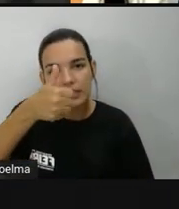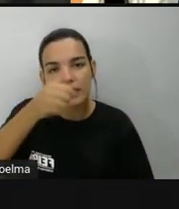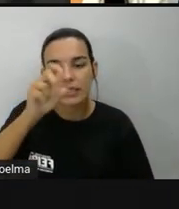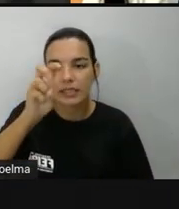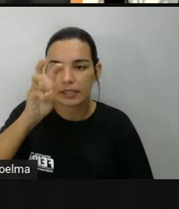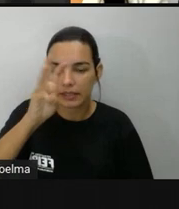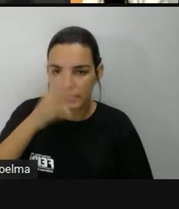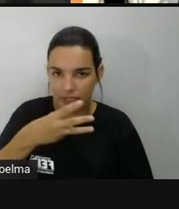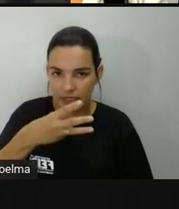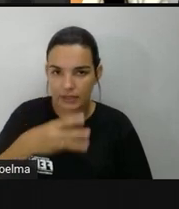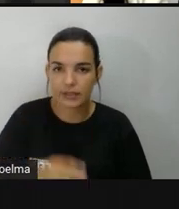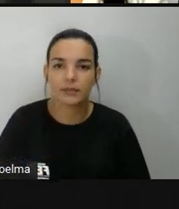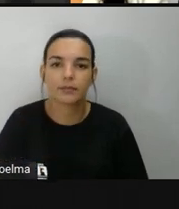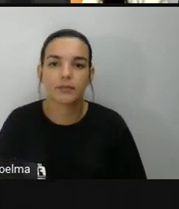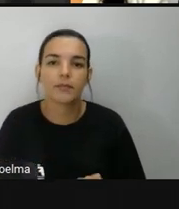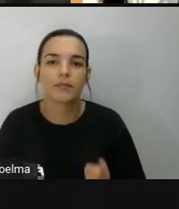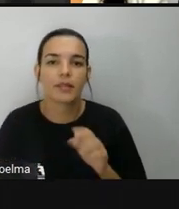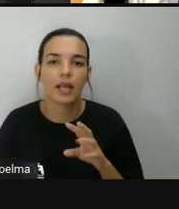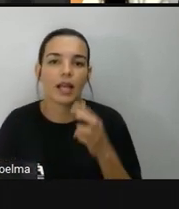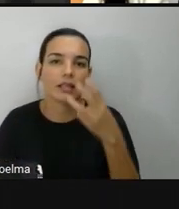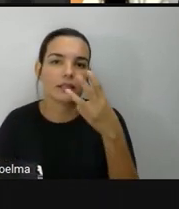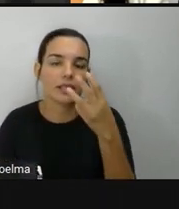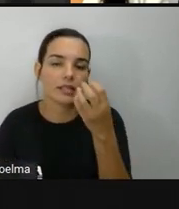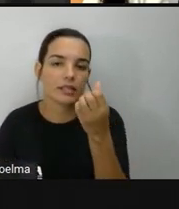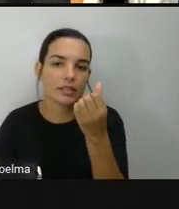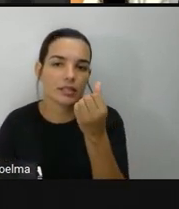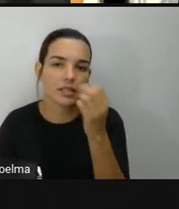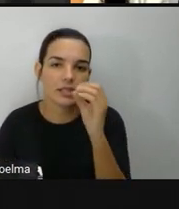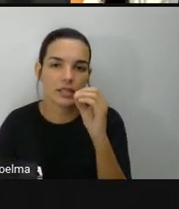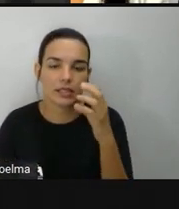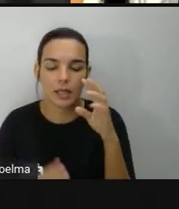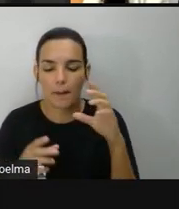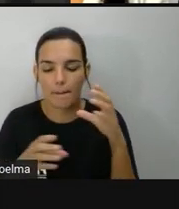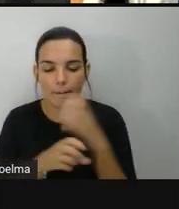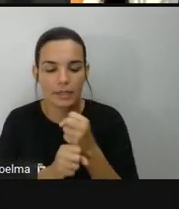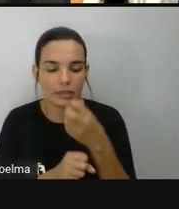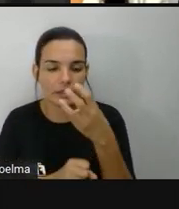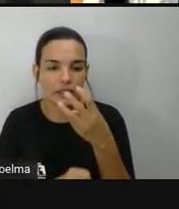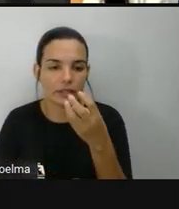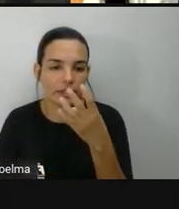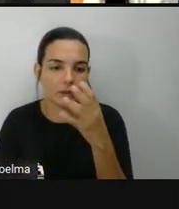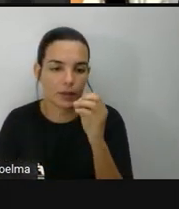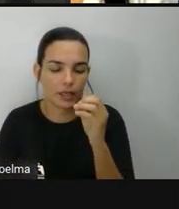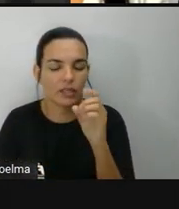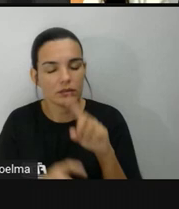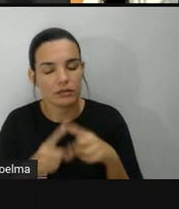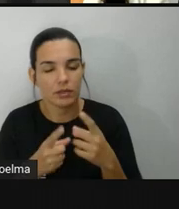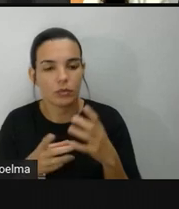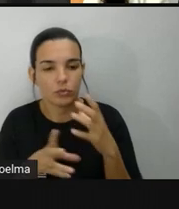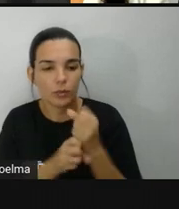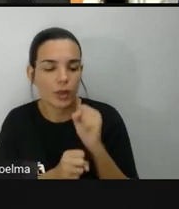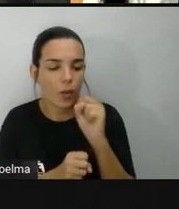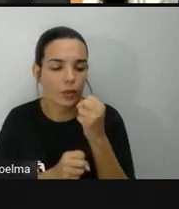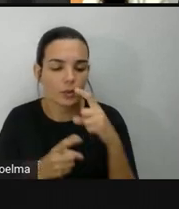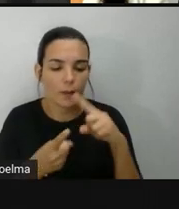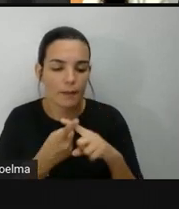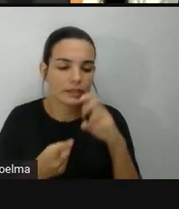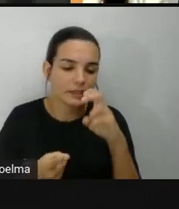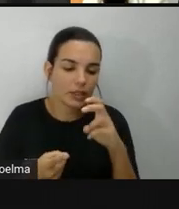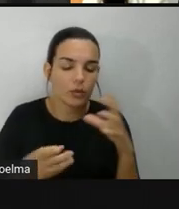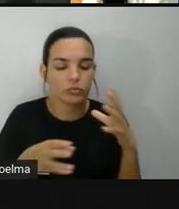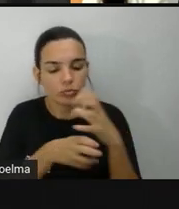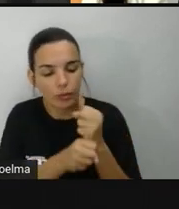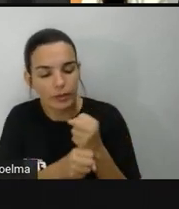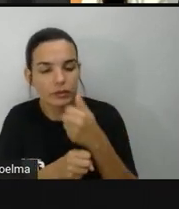340 mais 360, daria o quê? 700, né? 8 mais 5, 13.